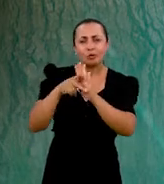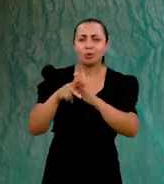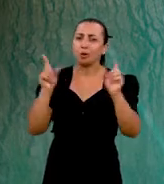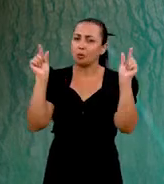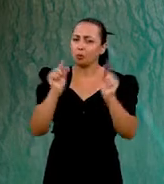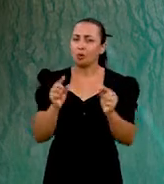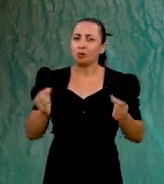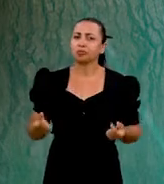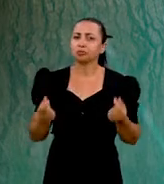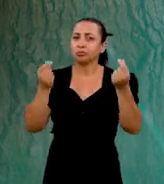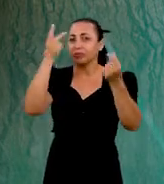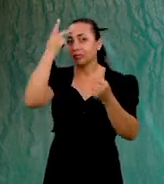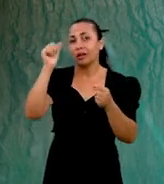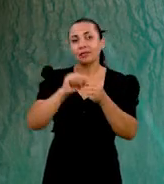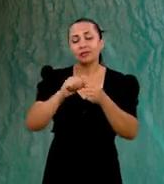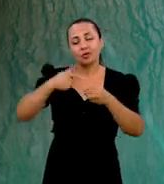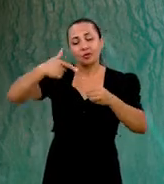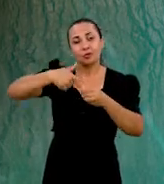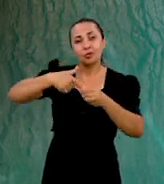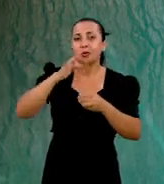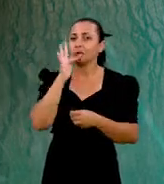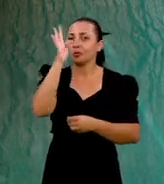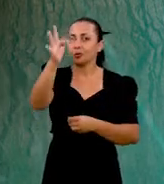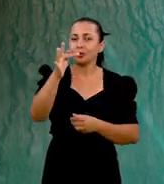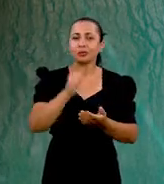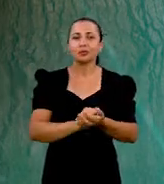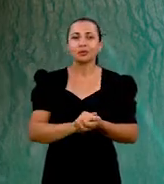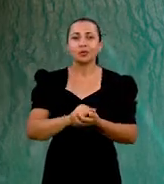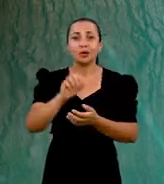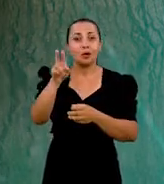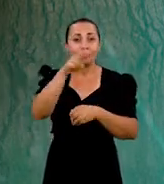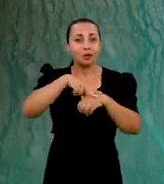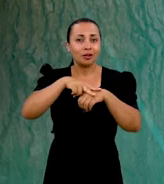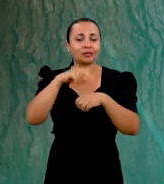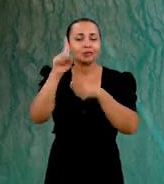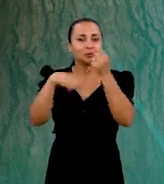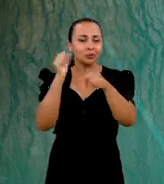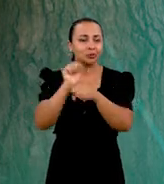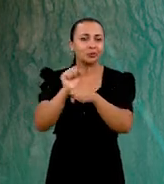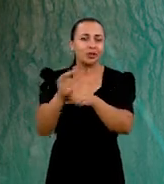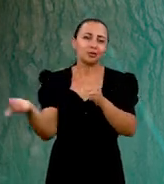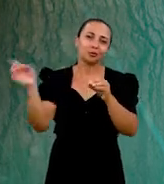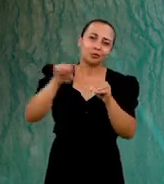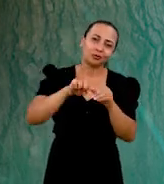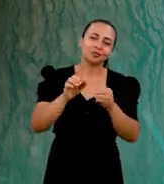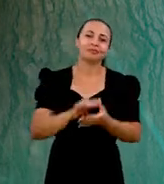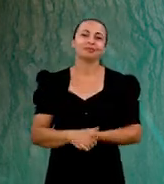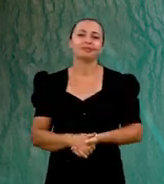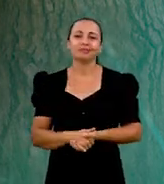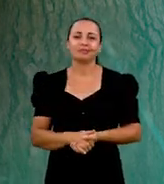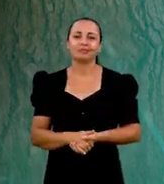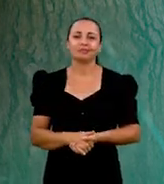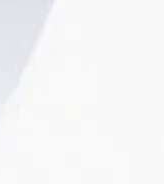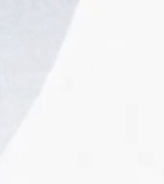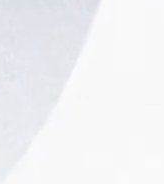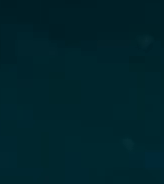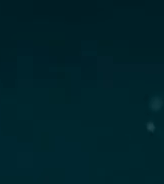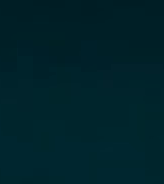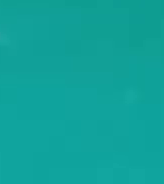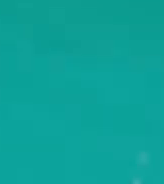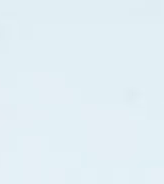protótipos de baixo custo para a produção do combustível do futuro. O hidrogênio verde. É depois do intervalo. A gente volta já já.